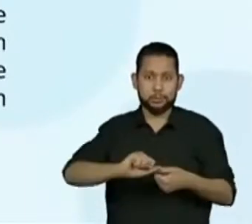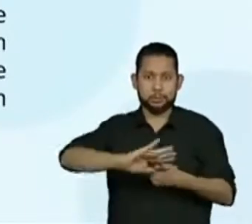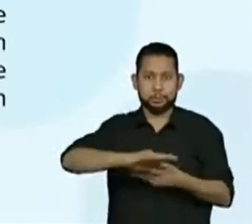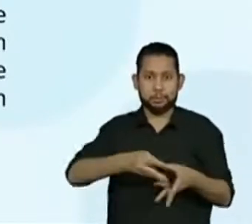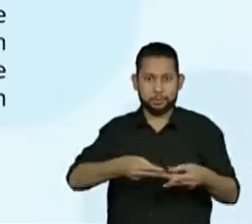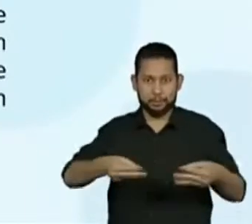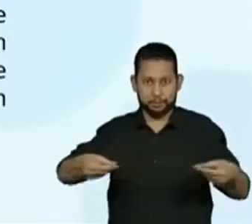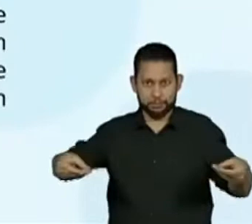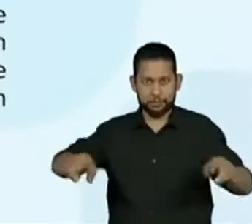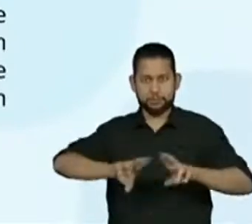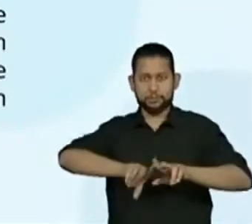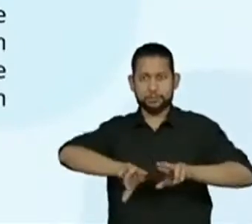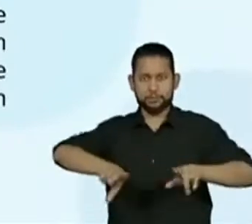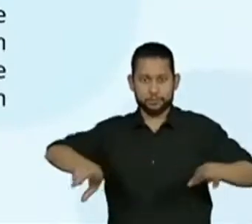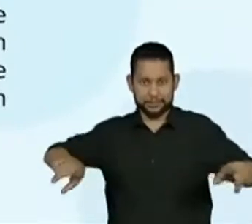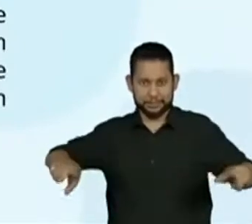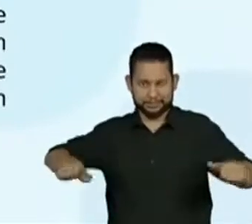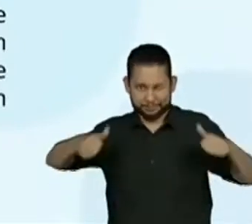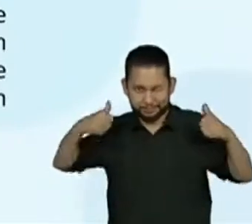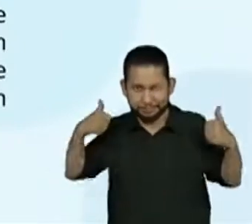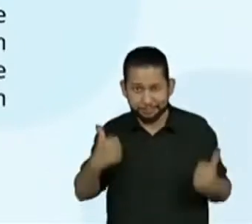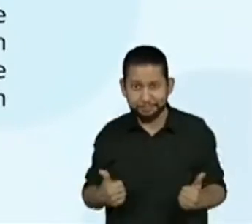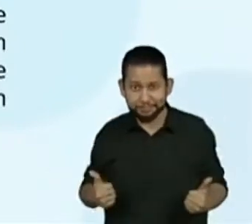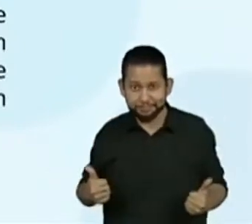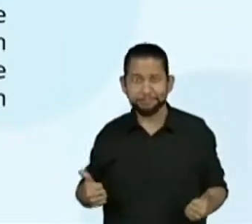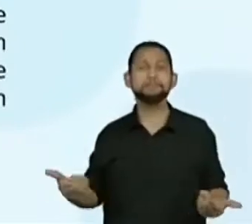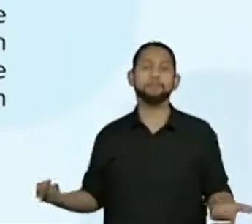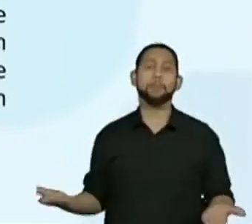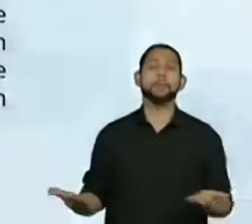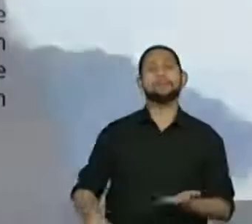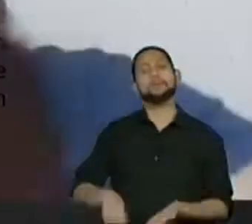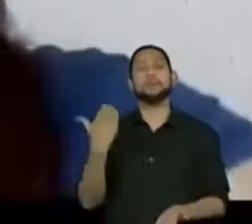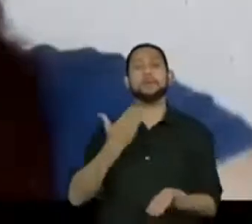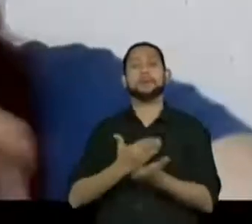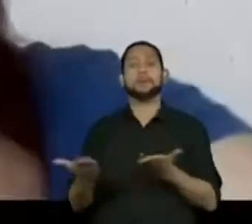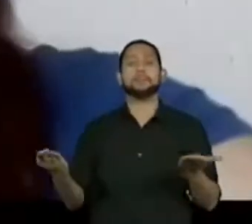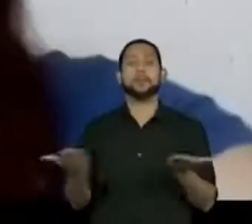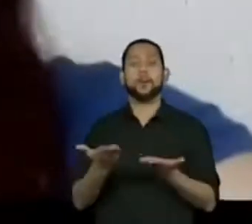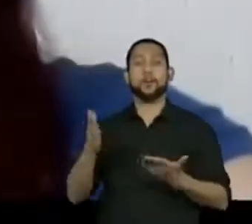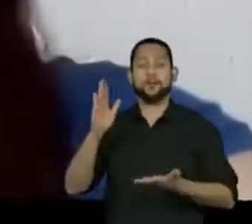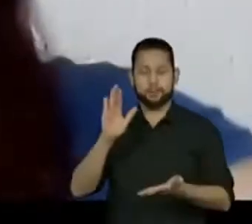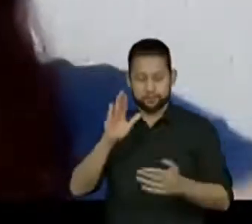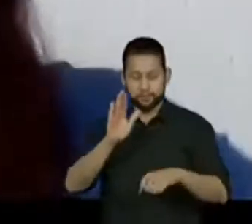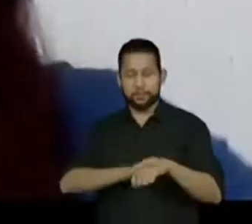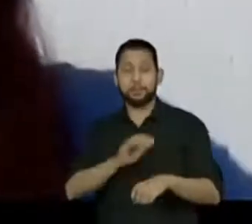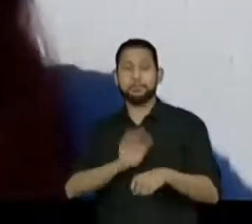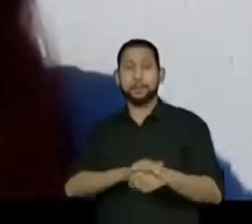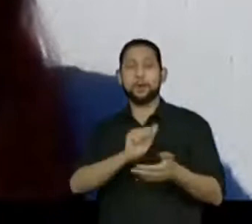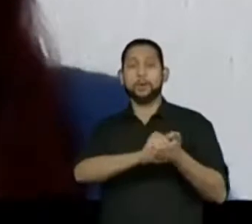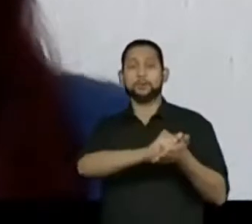outros. Muito bem. Então, vamos para a nossa atividade.